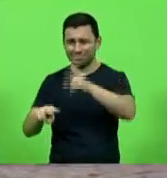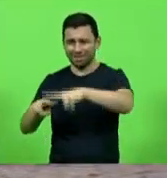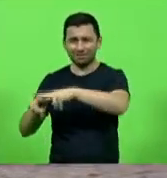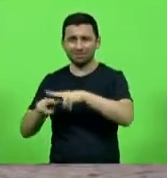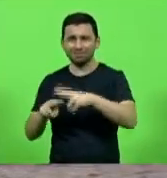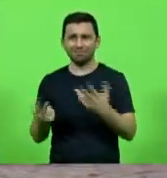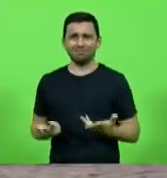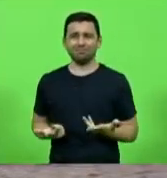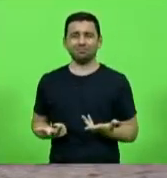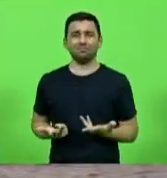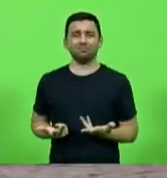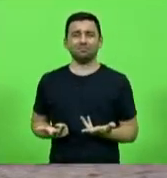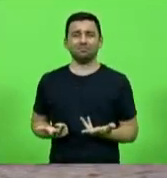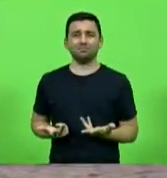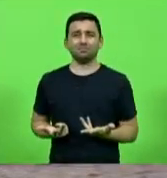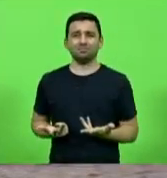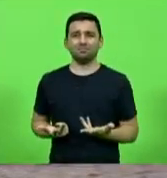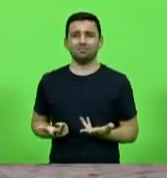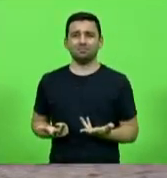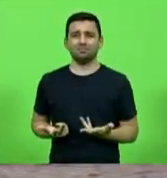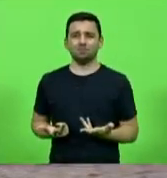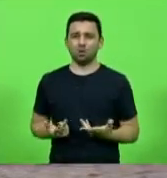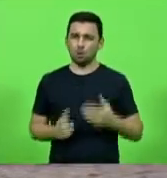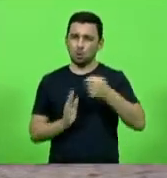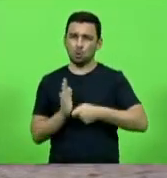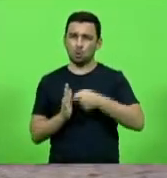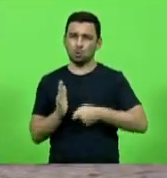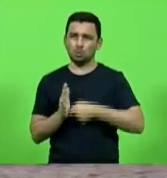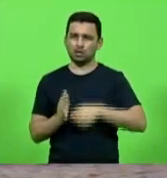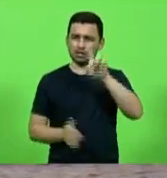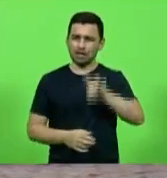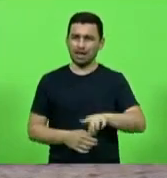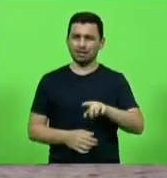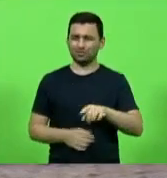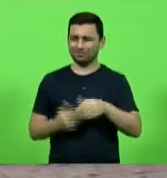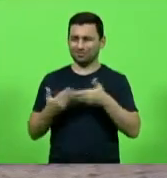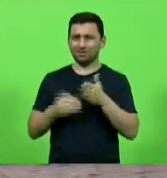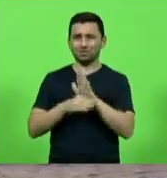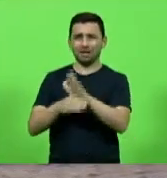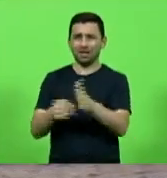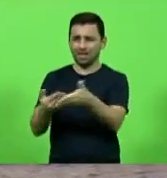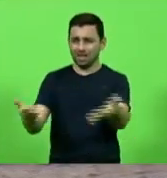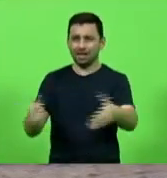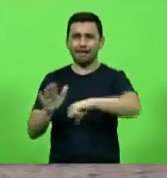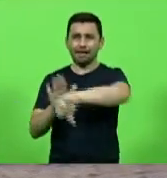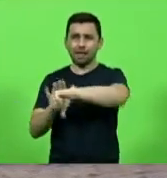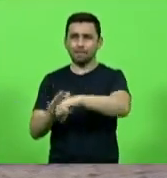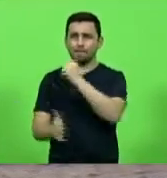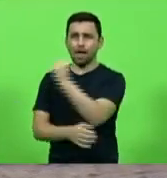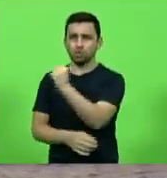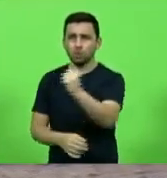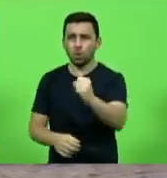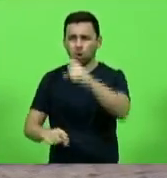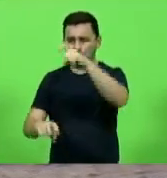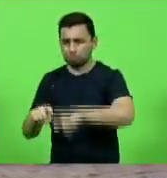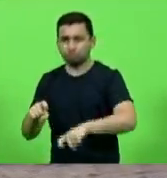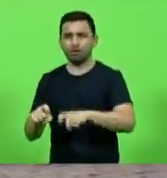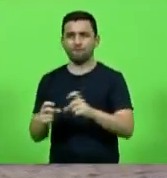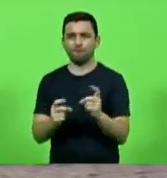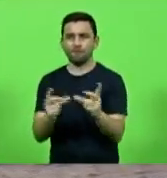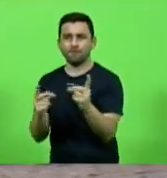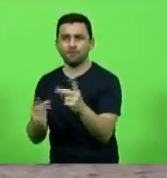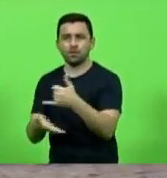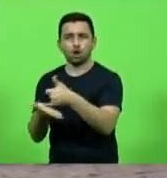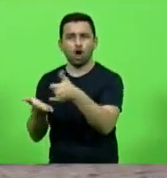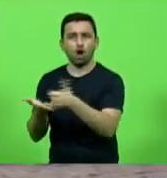para o cara que está lá preso, lutando pelos direitos e um preso. E um cara que cometeu um crime, que matou, que estuprou, que vendeu droga,